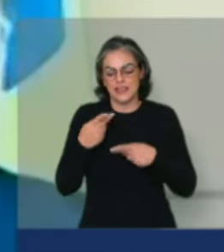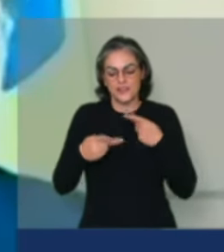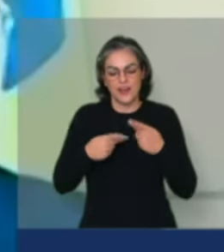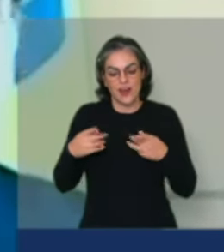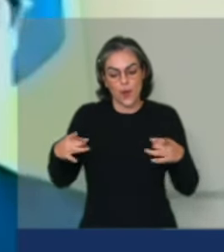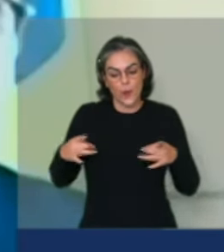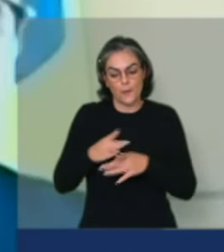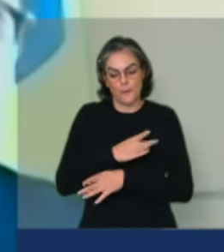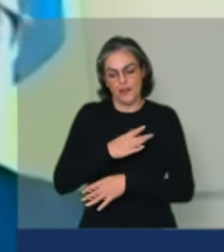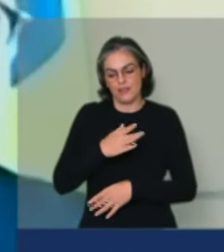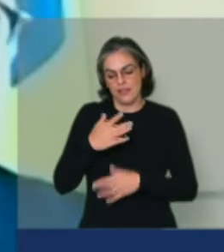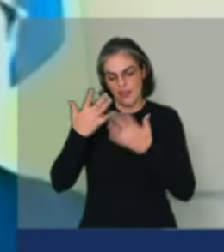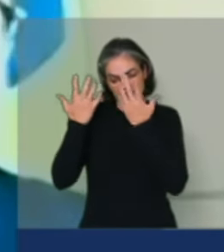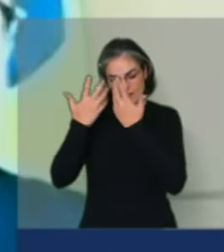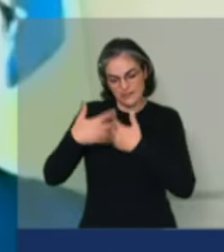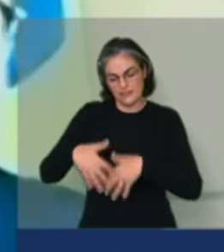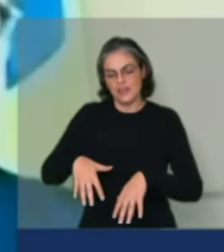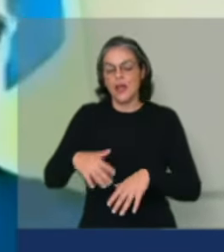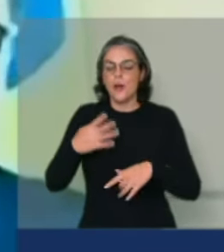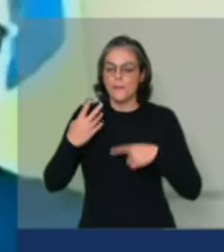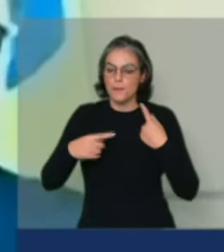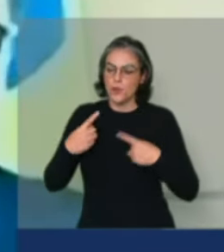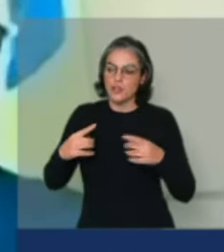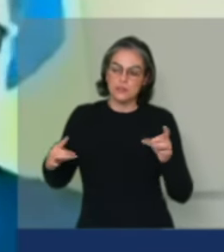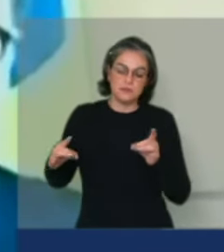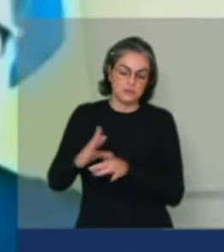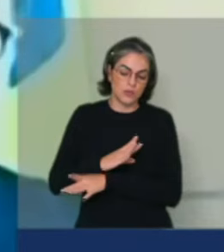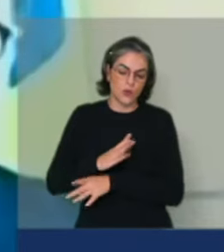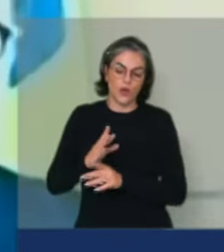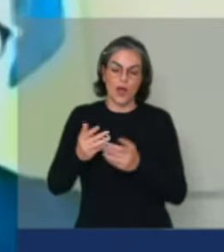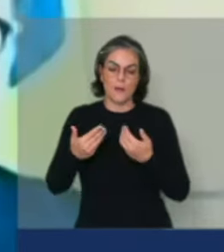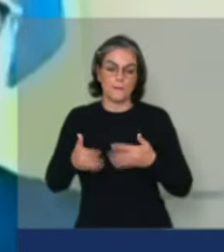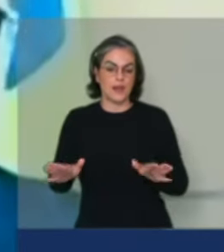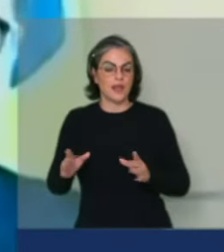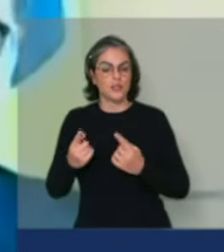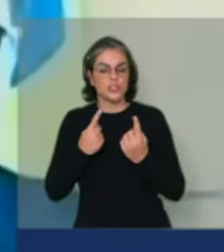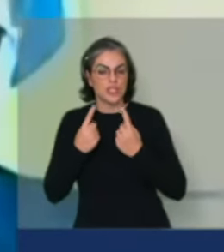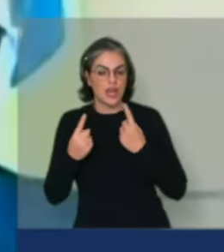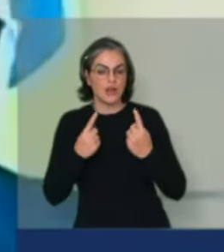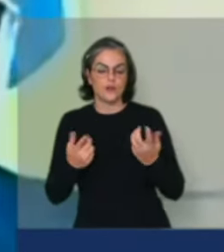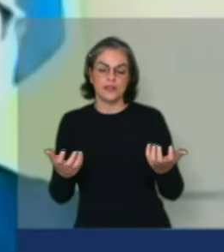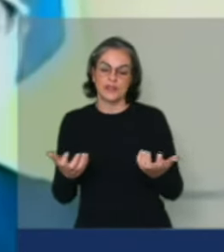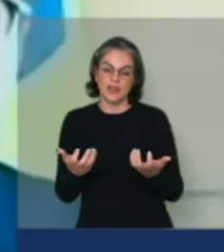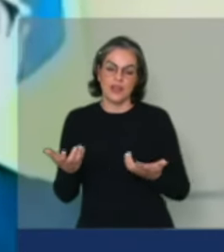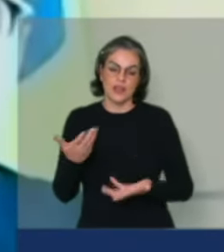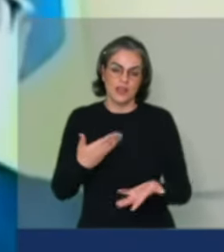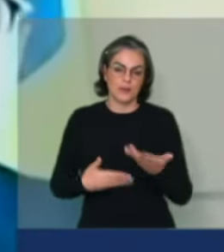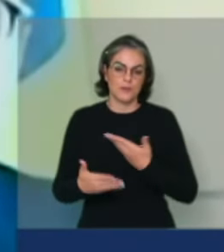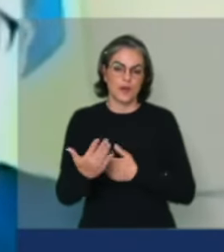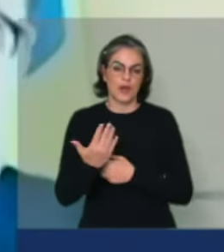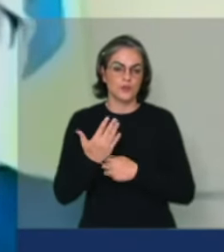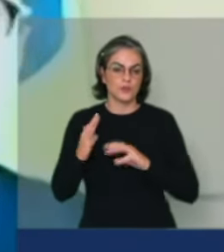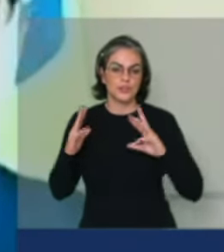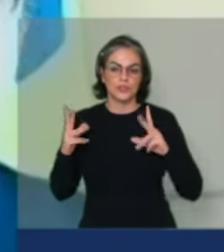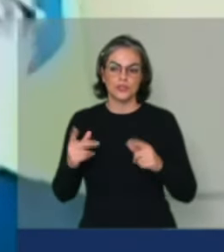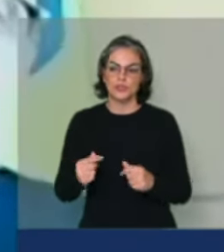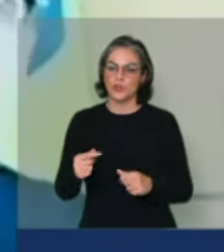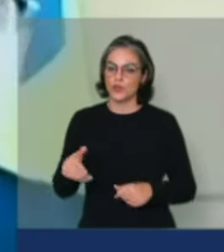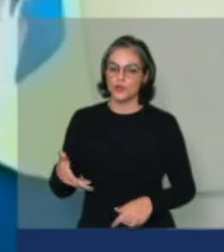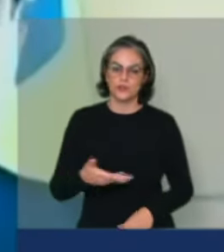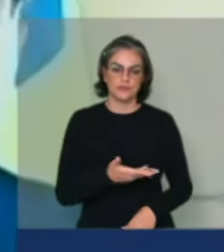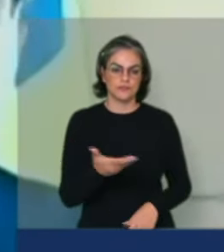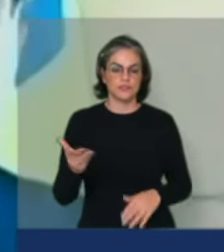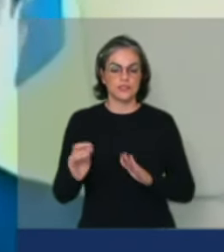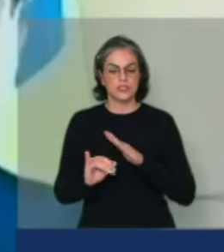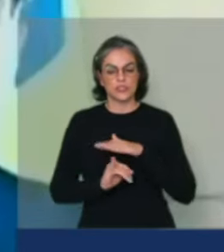raciocínio. A política está estabelecida, o diálogo está aberto e queremos a contribuição de todas as entidades e da